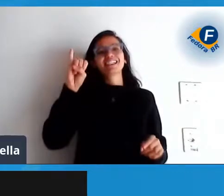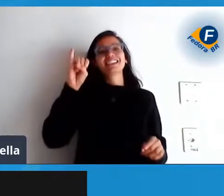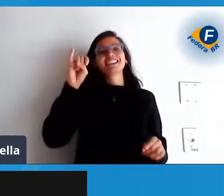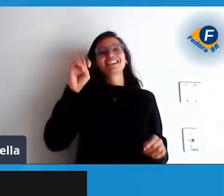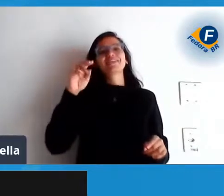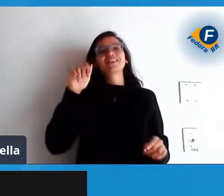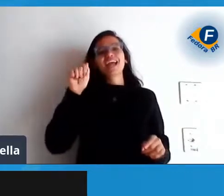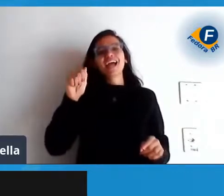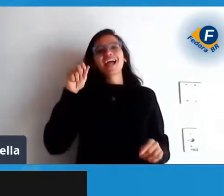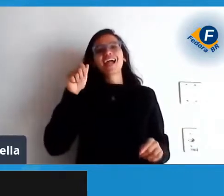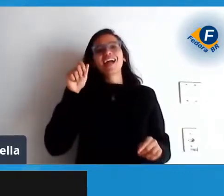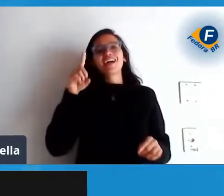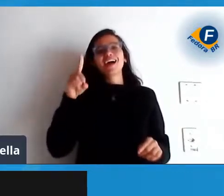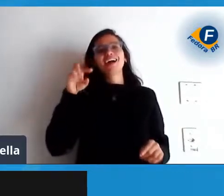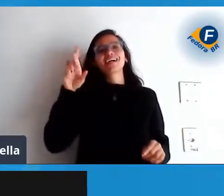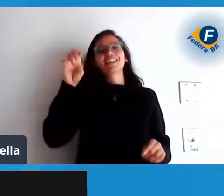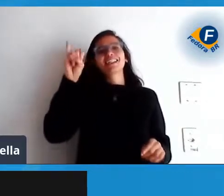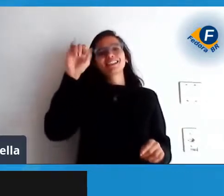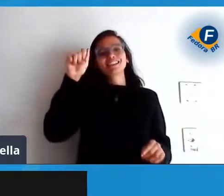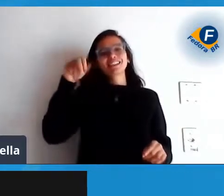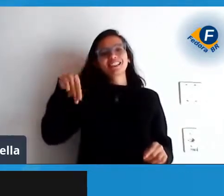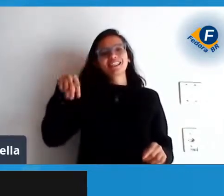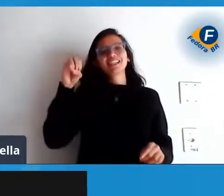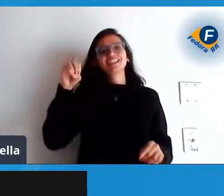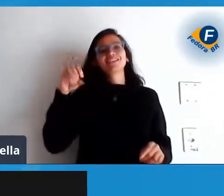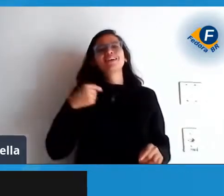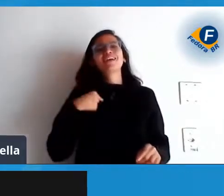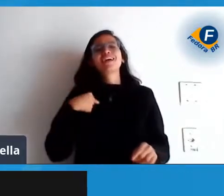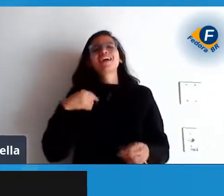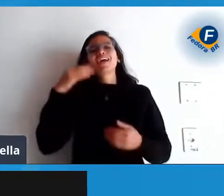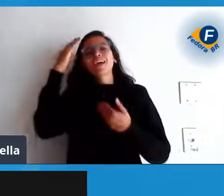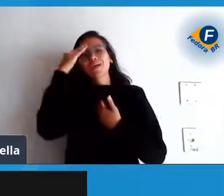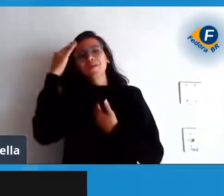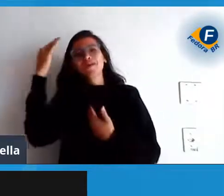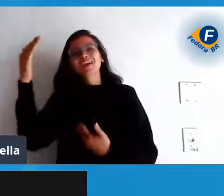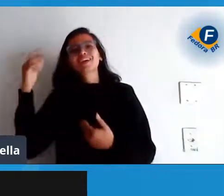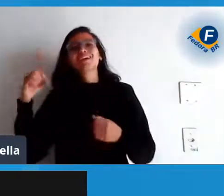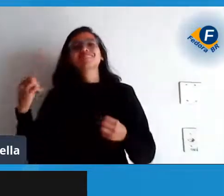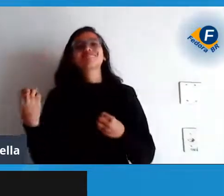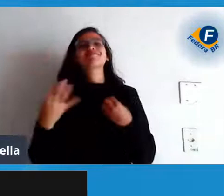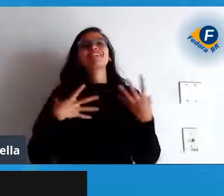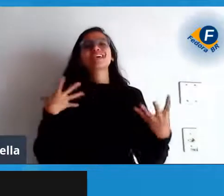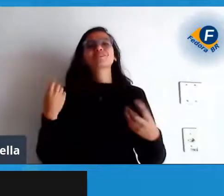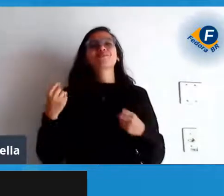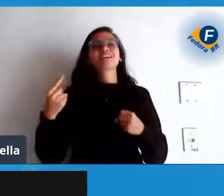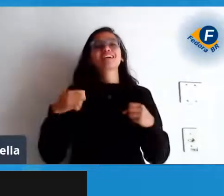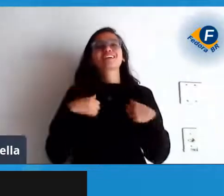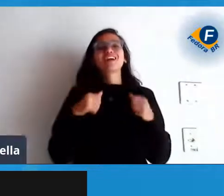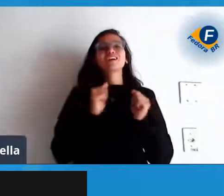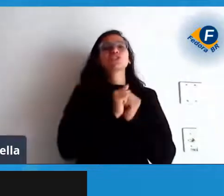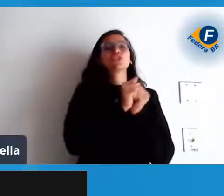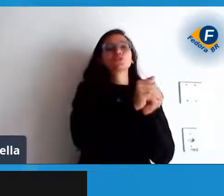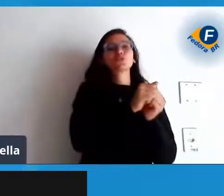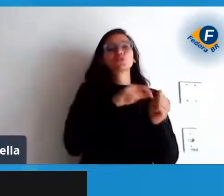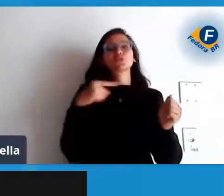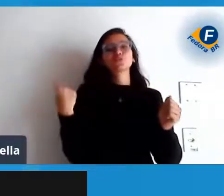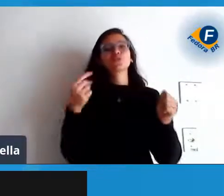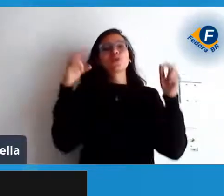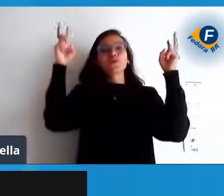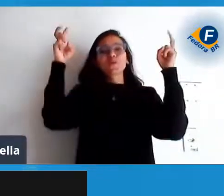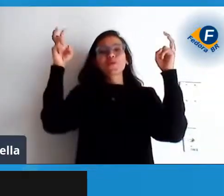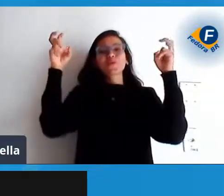eu agradeço a todos que estão colaborando diretamente e indiretamente a esse evento para mim é muito